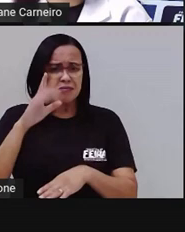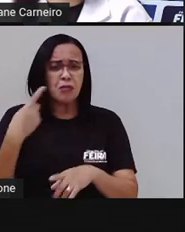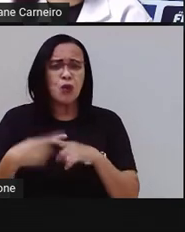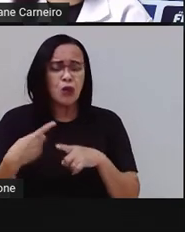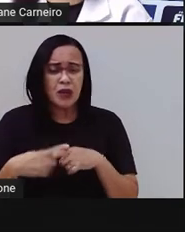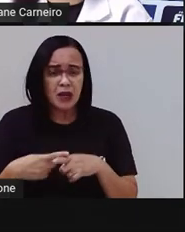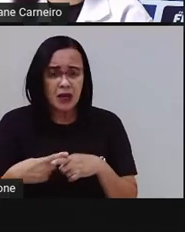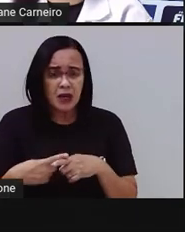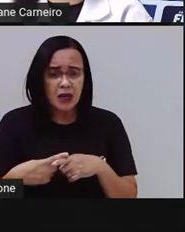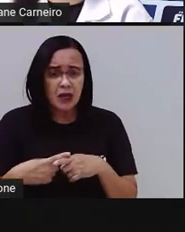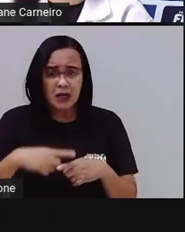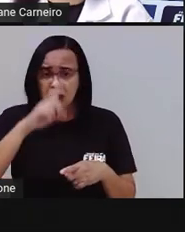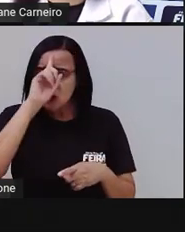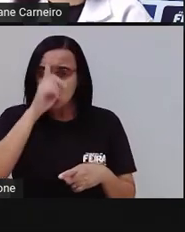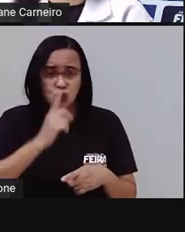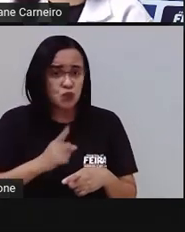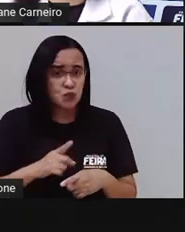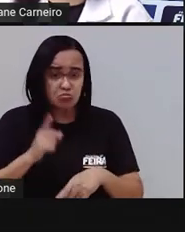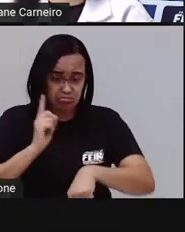é com o tempo